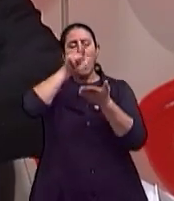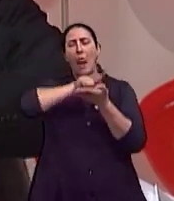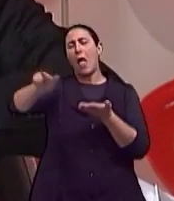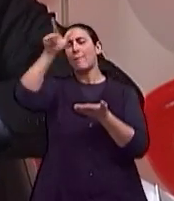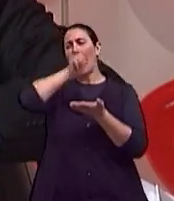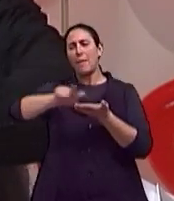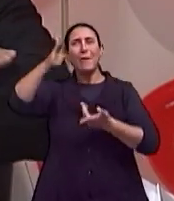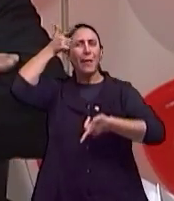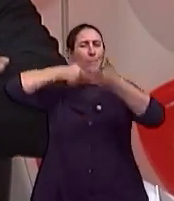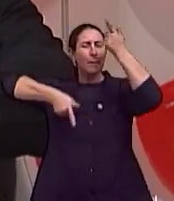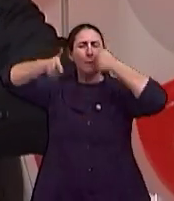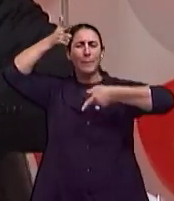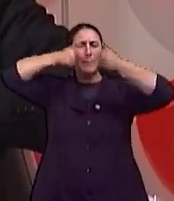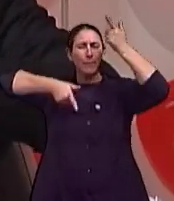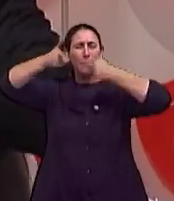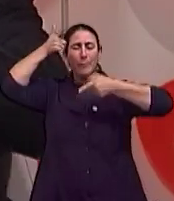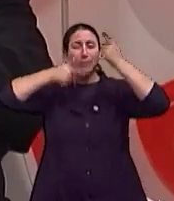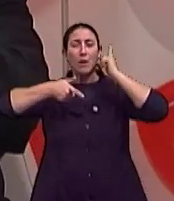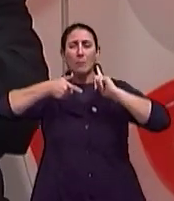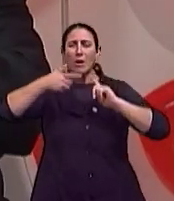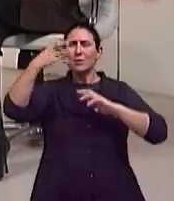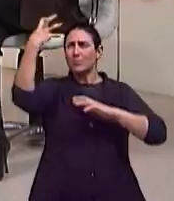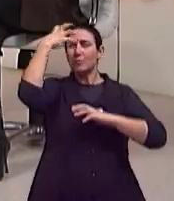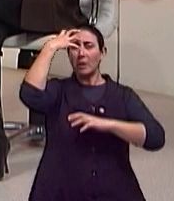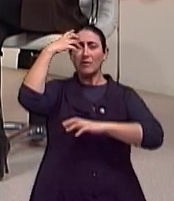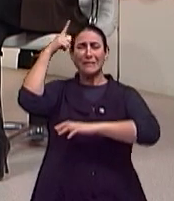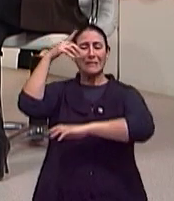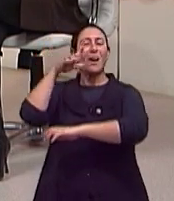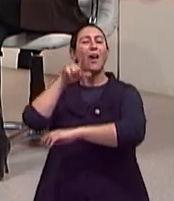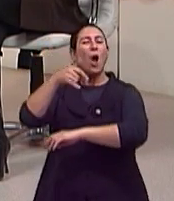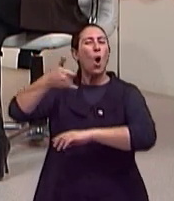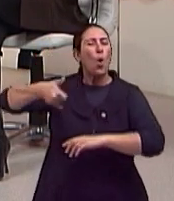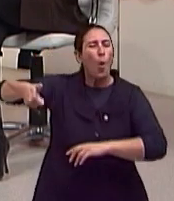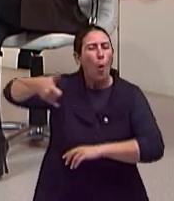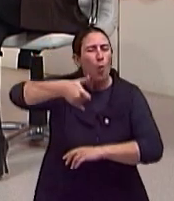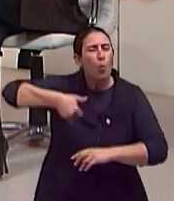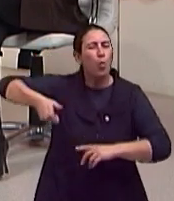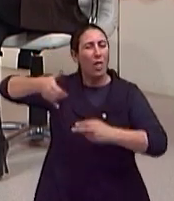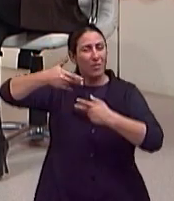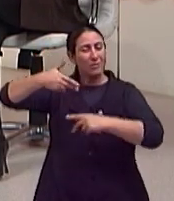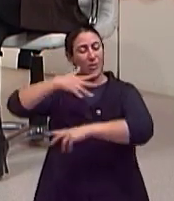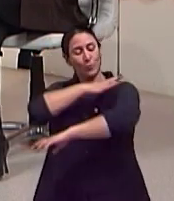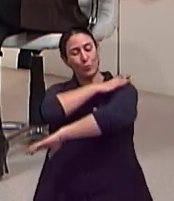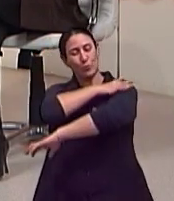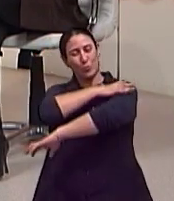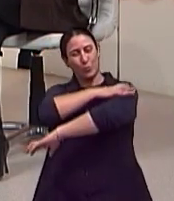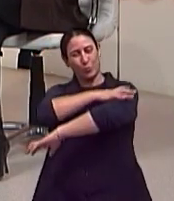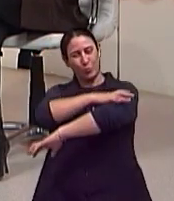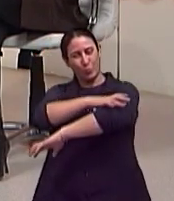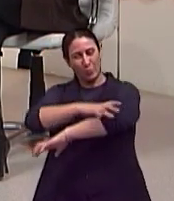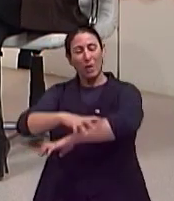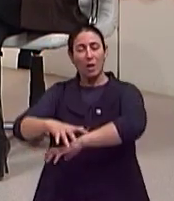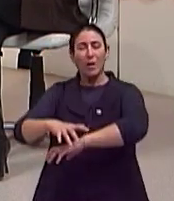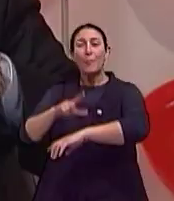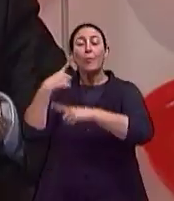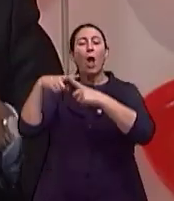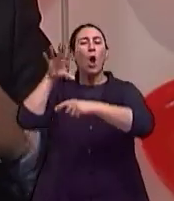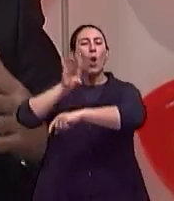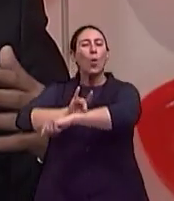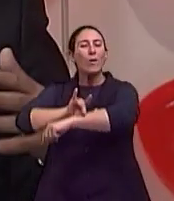retira aquele manto de proteção. E no rosto também, Aquele manto de gordura, de hidrolipídico, que é o que lubrifica a nossa pele.